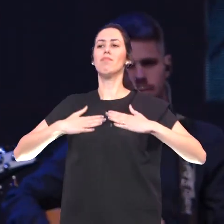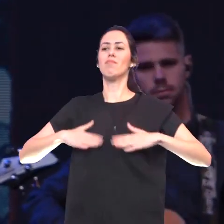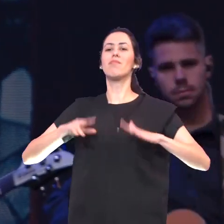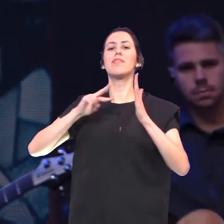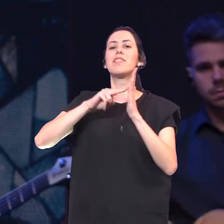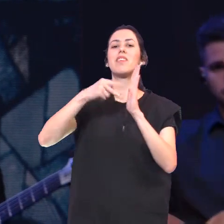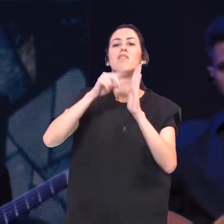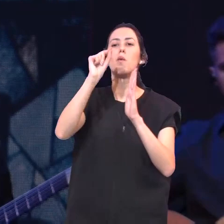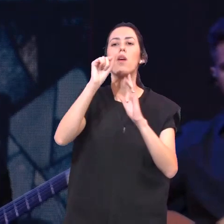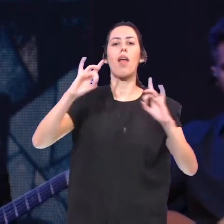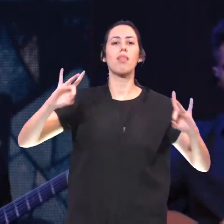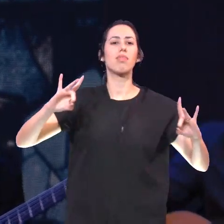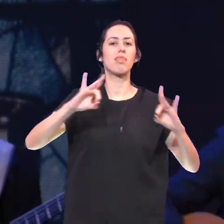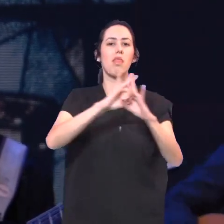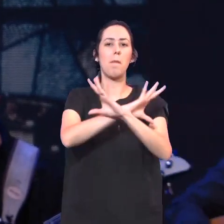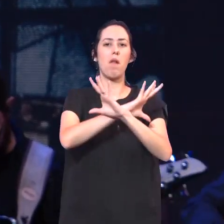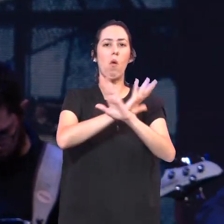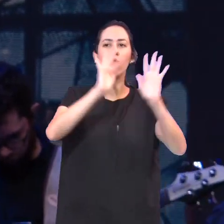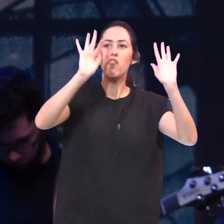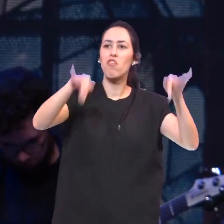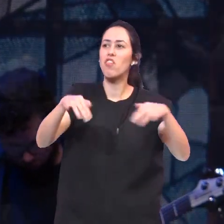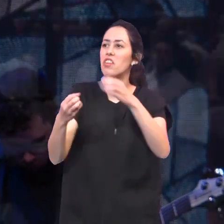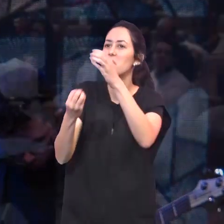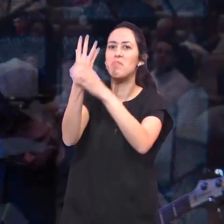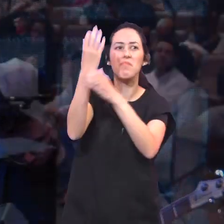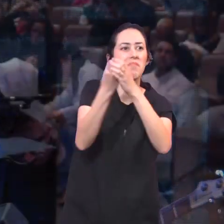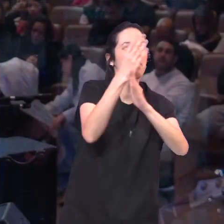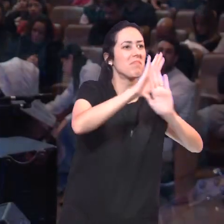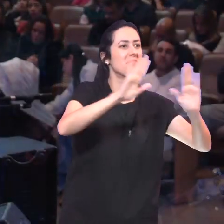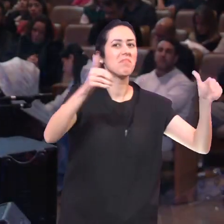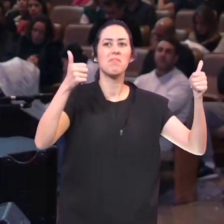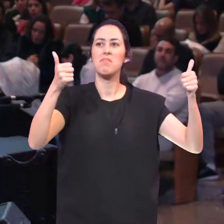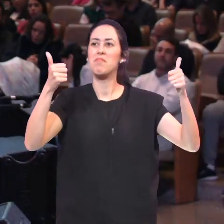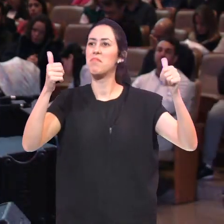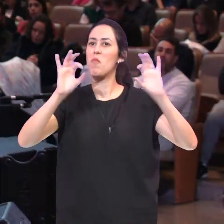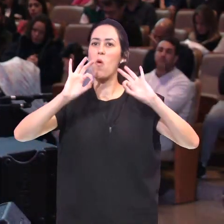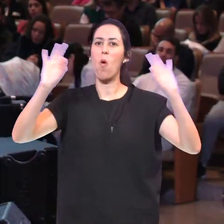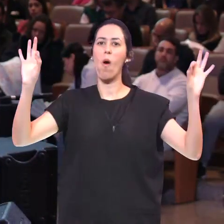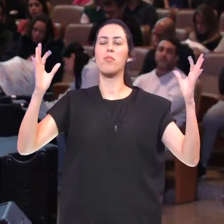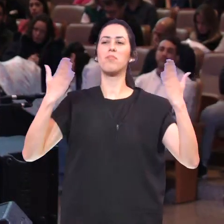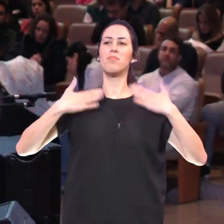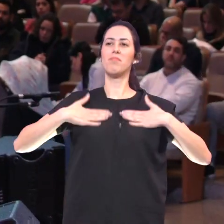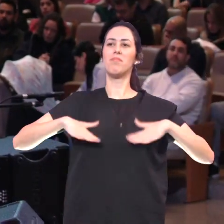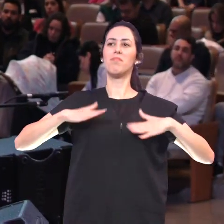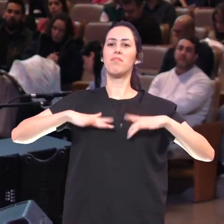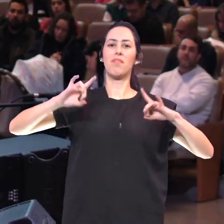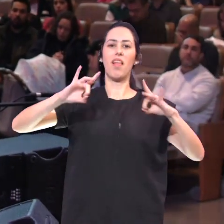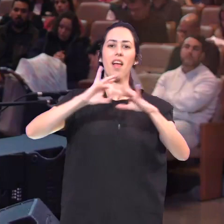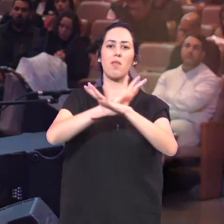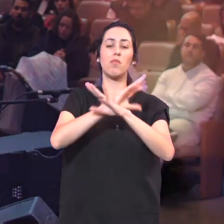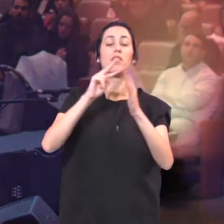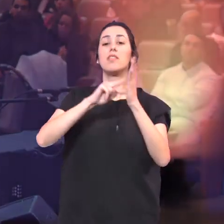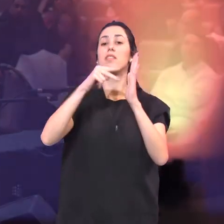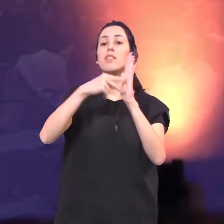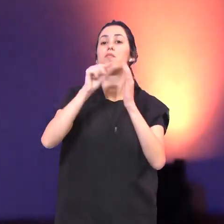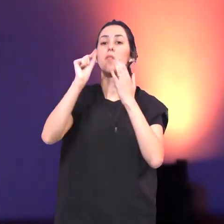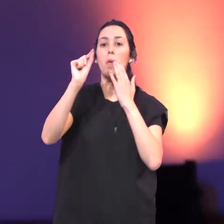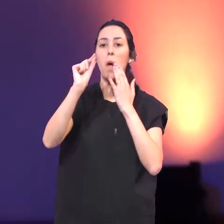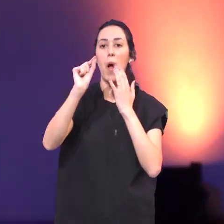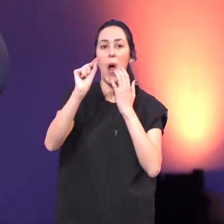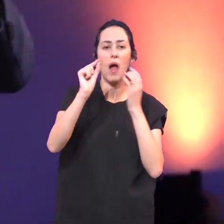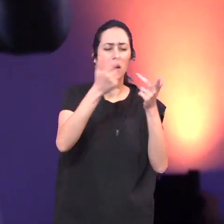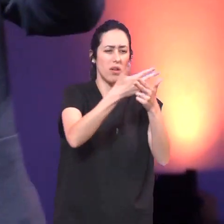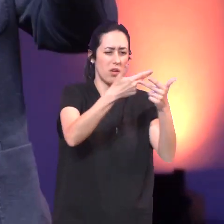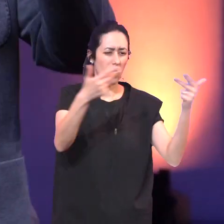Terminar Para concluir O que isso quer dizer? Que coisas inacabadas Tarefas